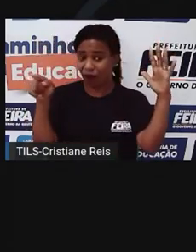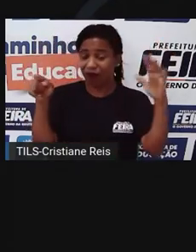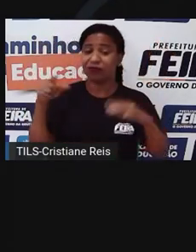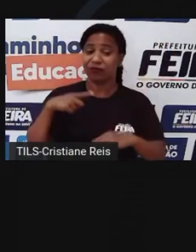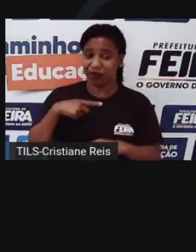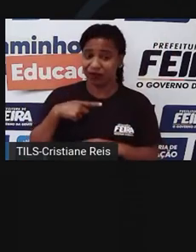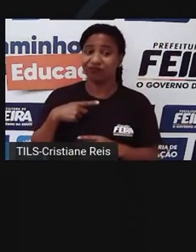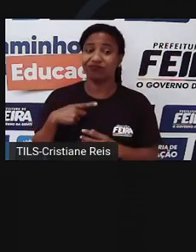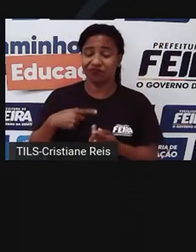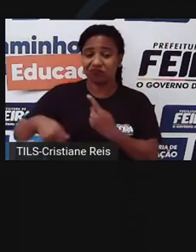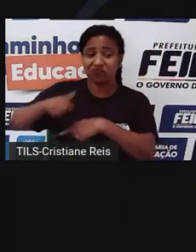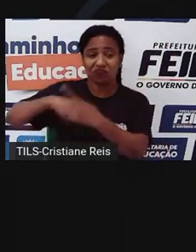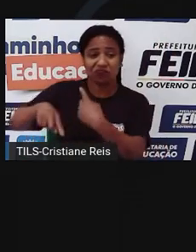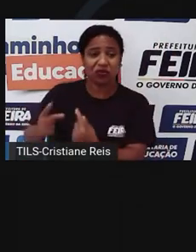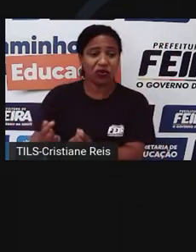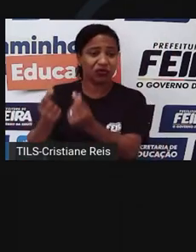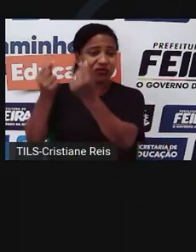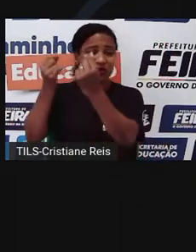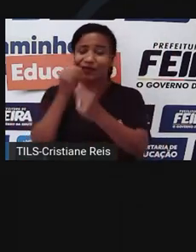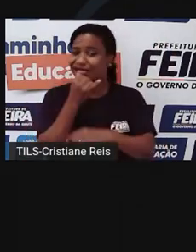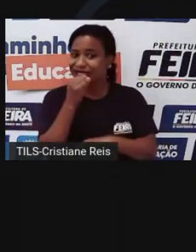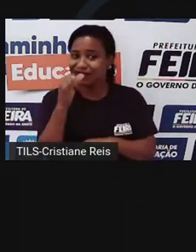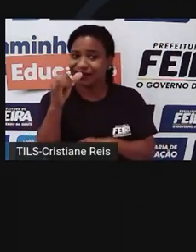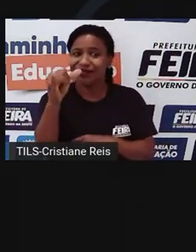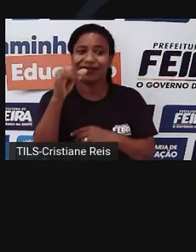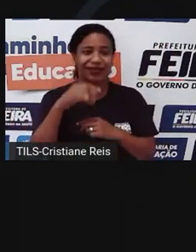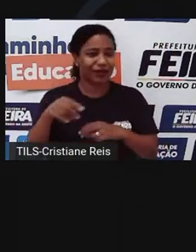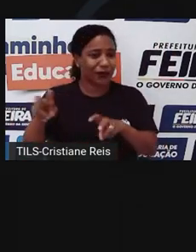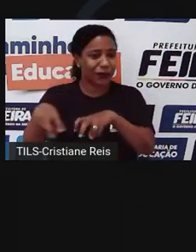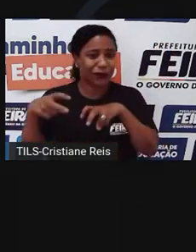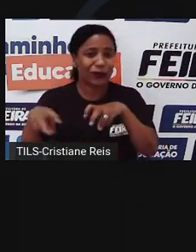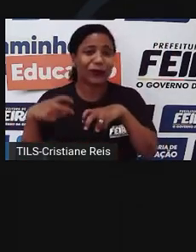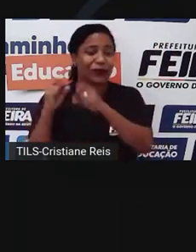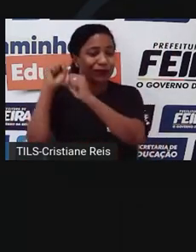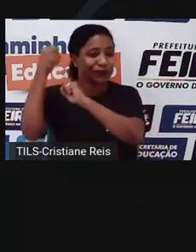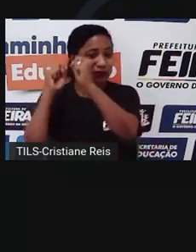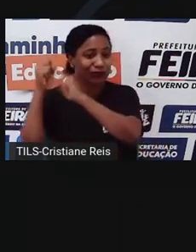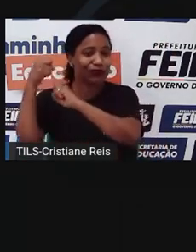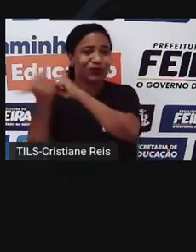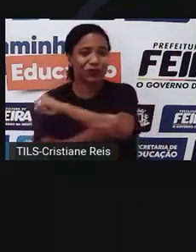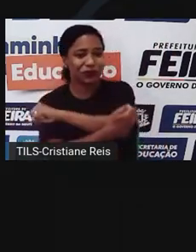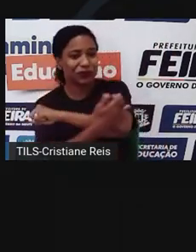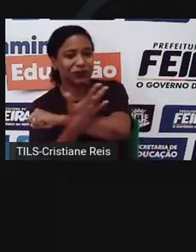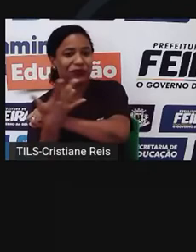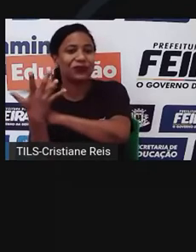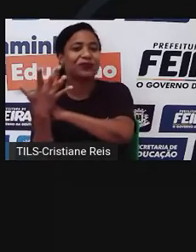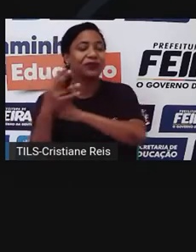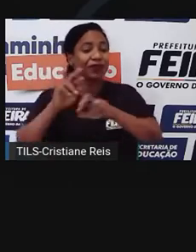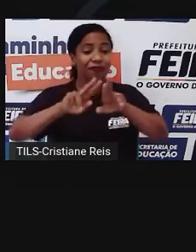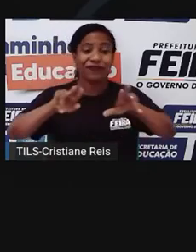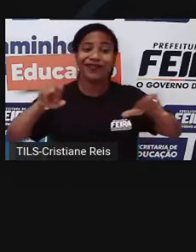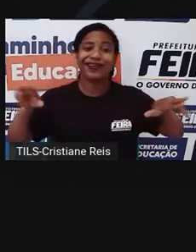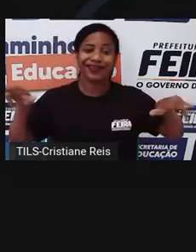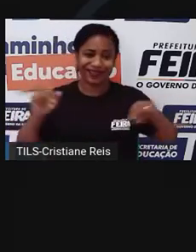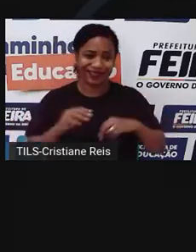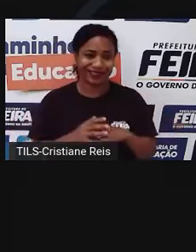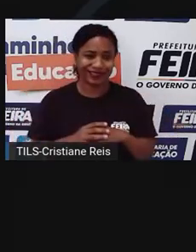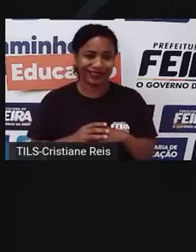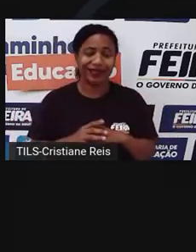Sul. produzido. Então, as hidrelétricas, a maior agricultura, indústrias, grandes centros. E a explicação veio da